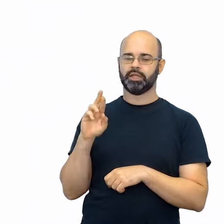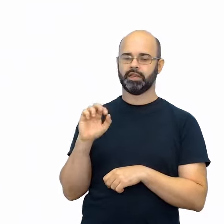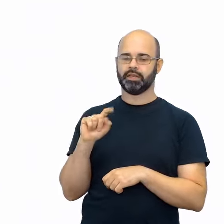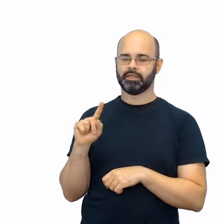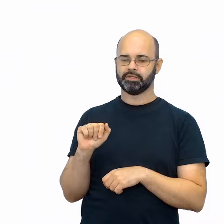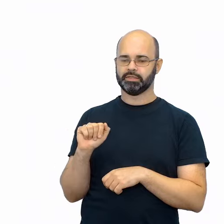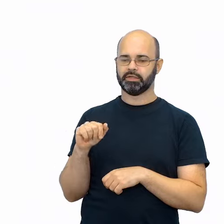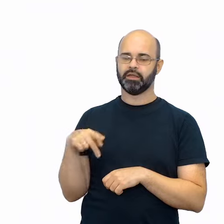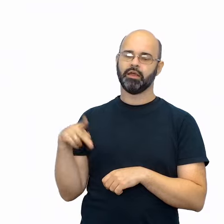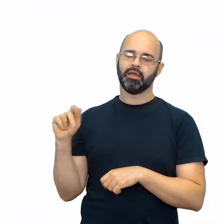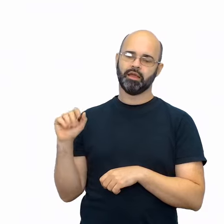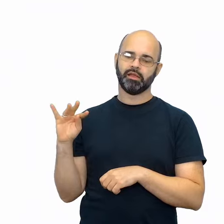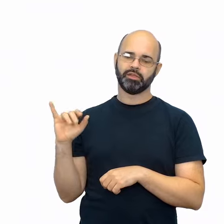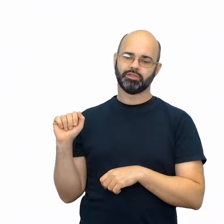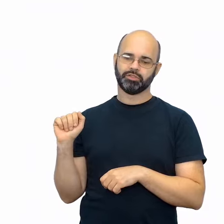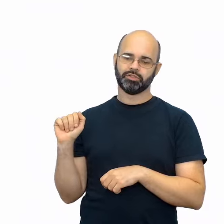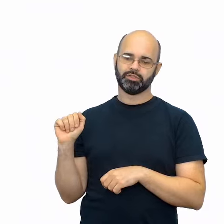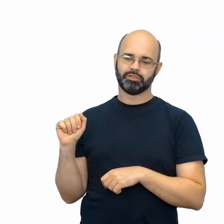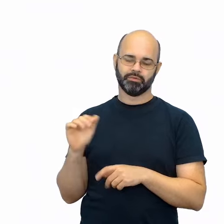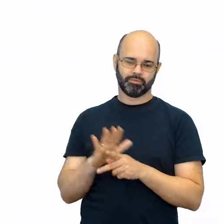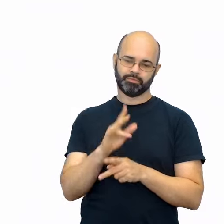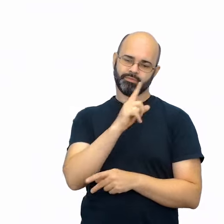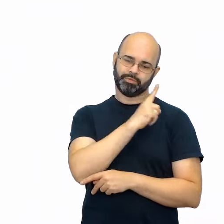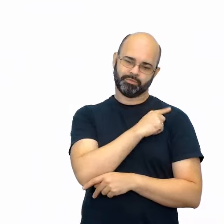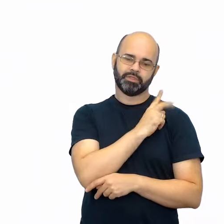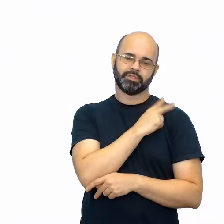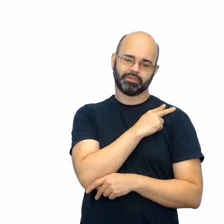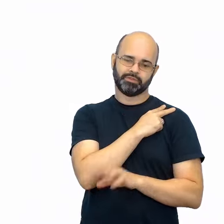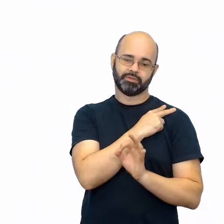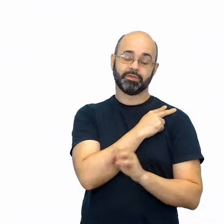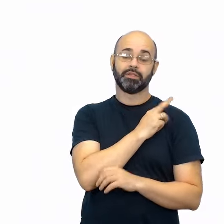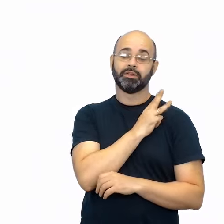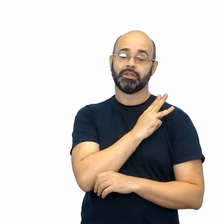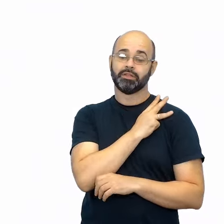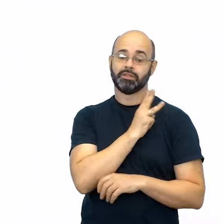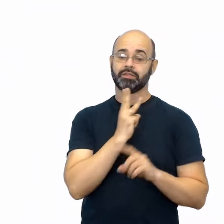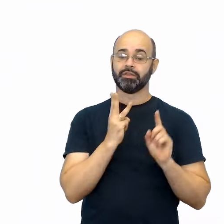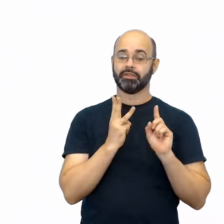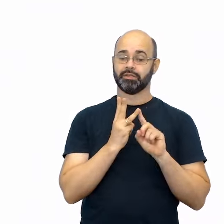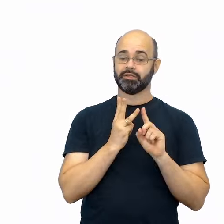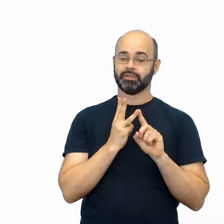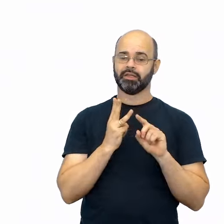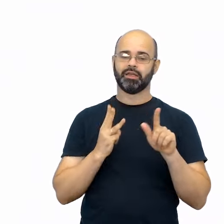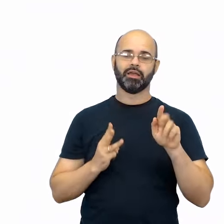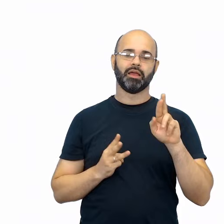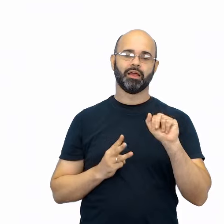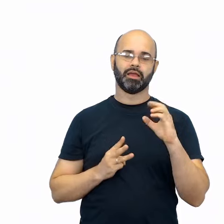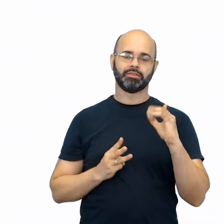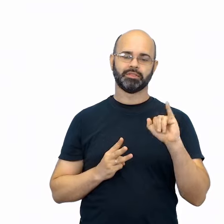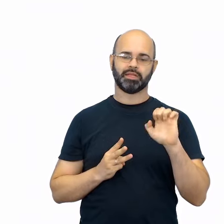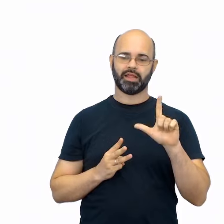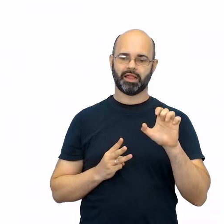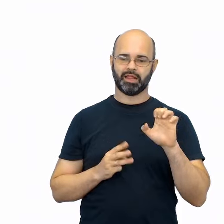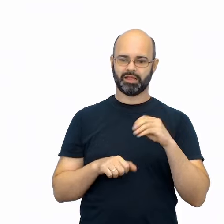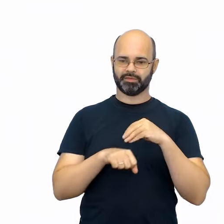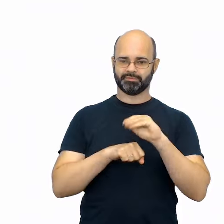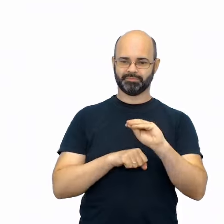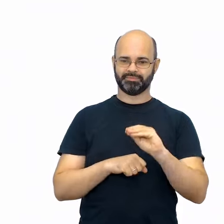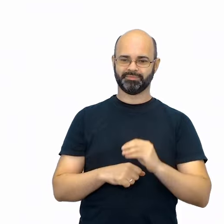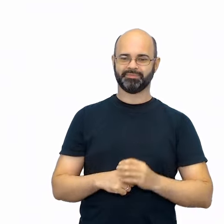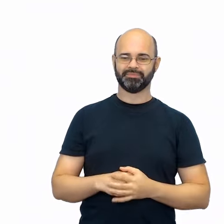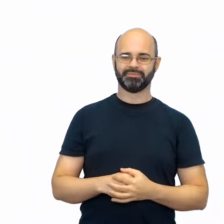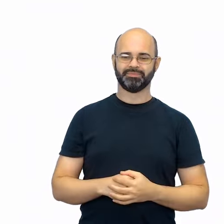primeiros e segundos anos, né? E pela Graciele, no caso do terceiro ano. O conteúdo dessas